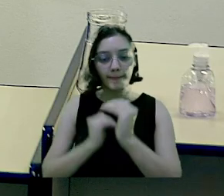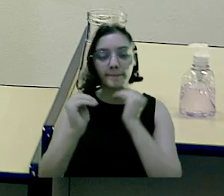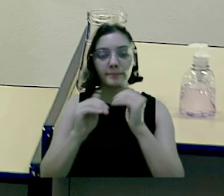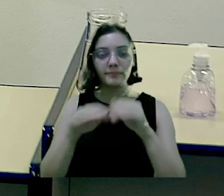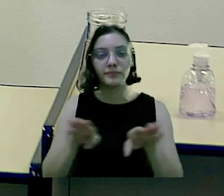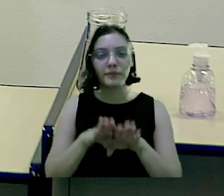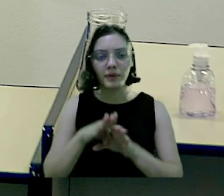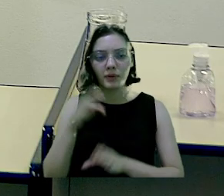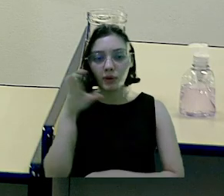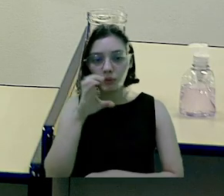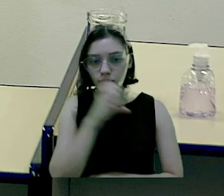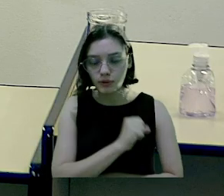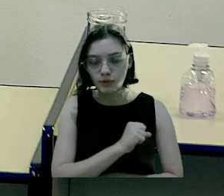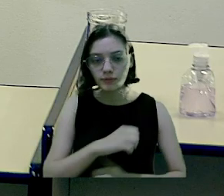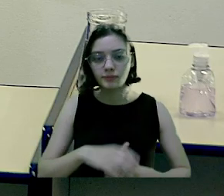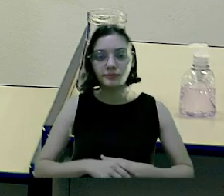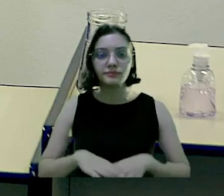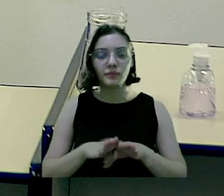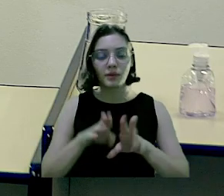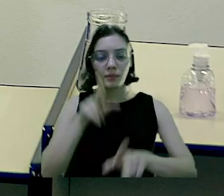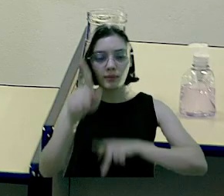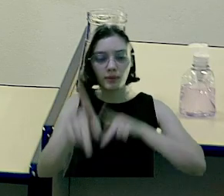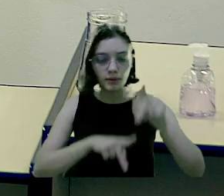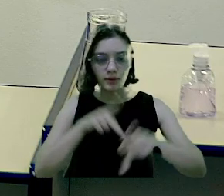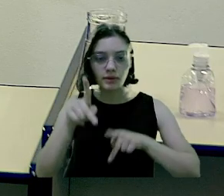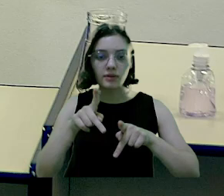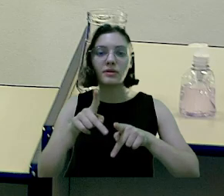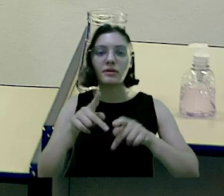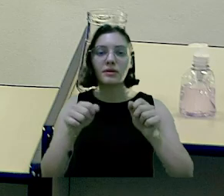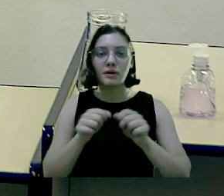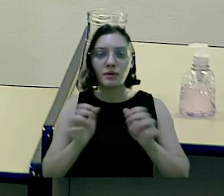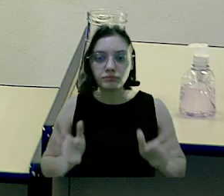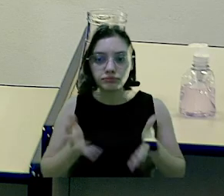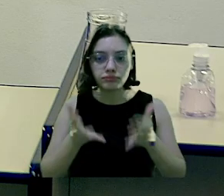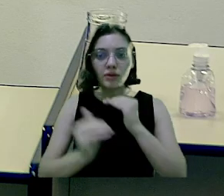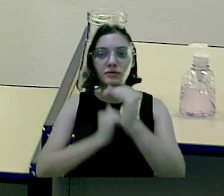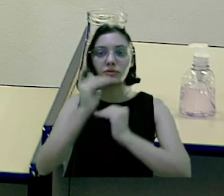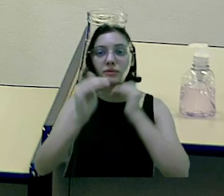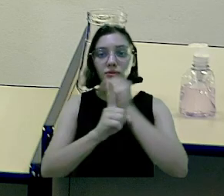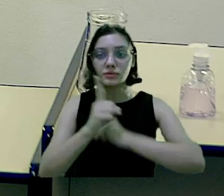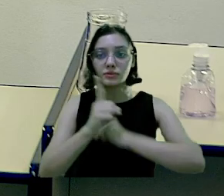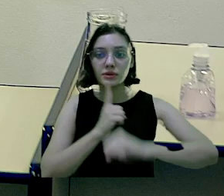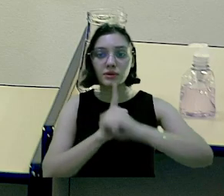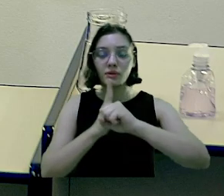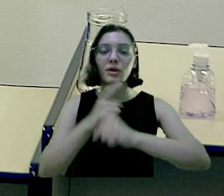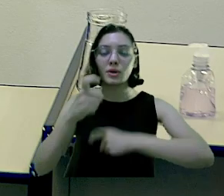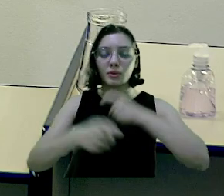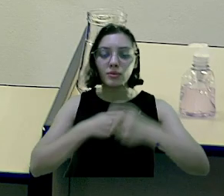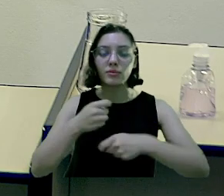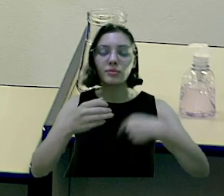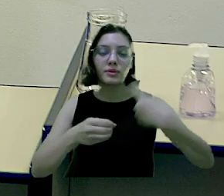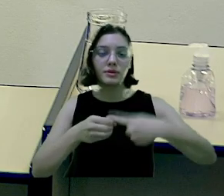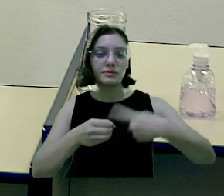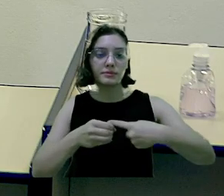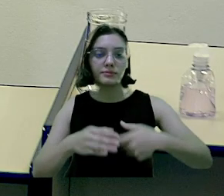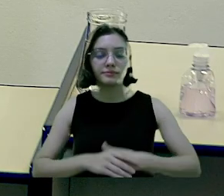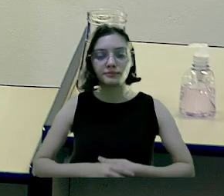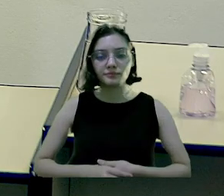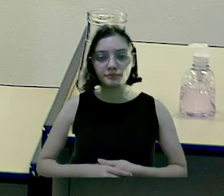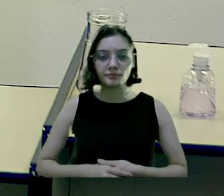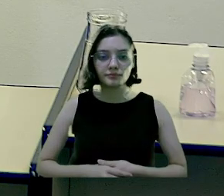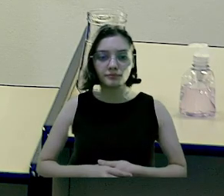de forma crescente as demandas mais urgentes da população e estimular o desenvolvimento social, cultural e econômico do município.